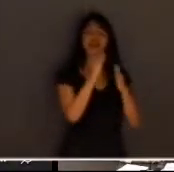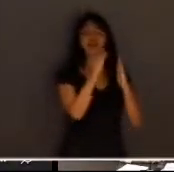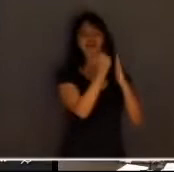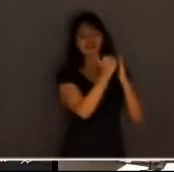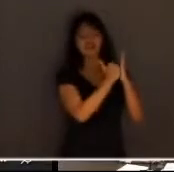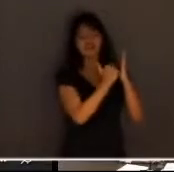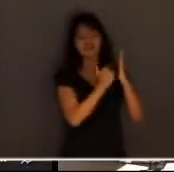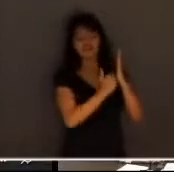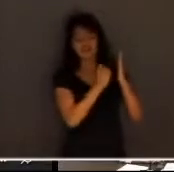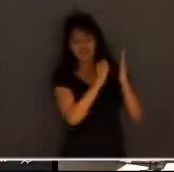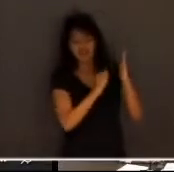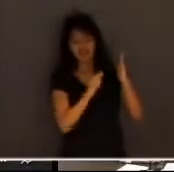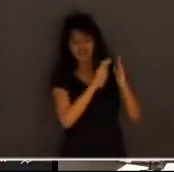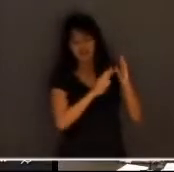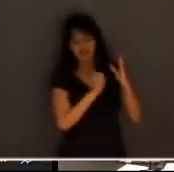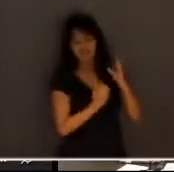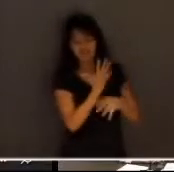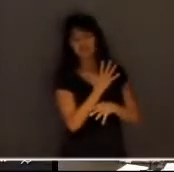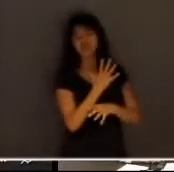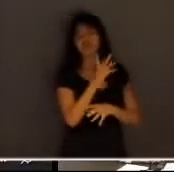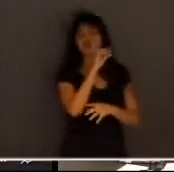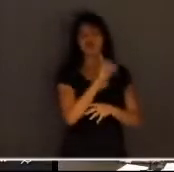gerações dos direitos fundamentais